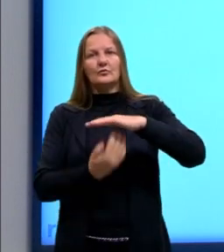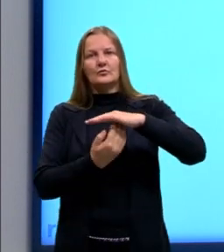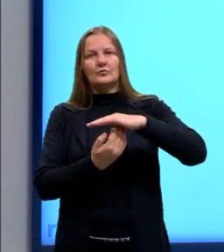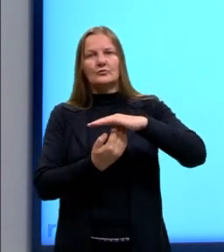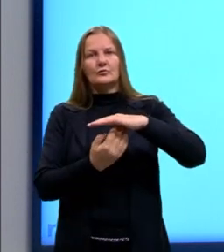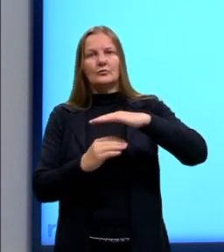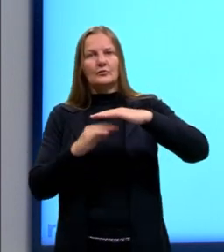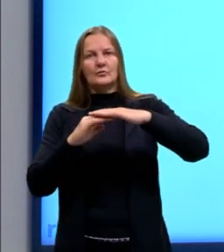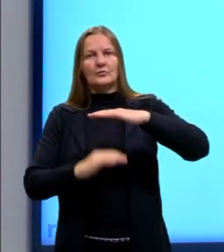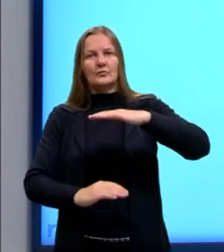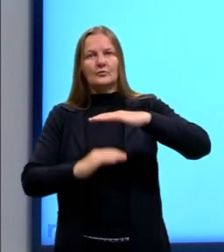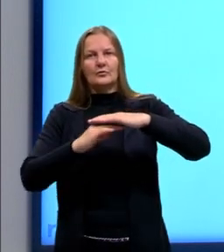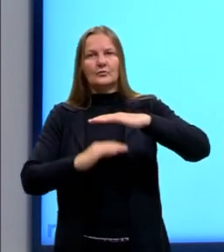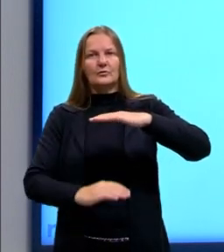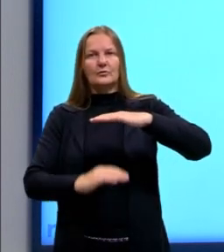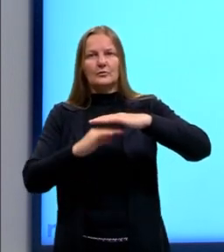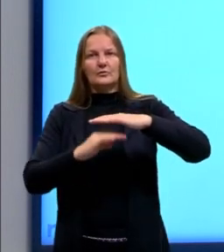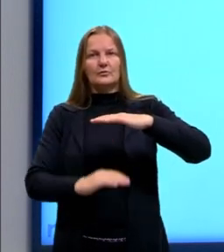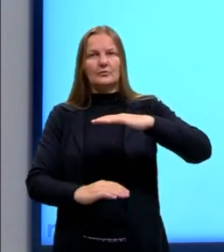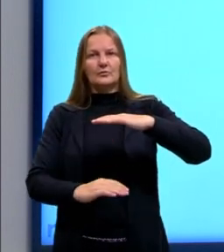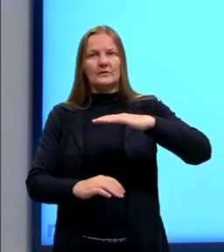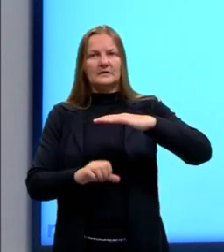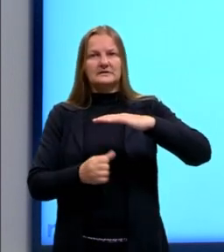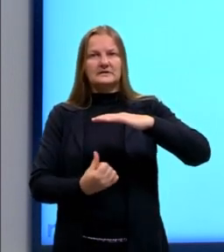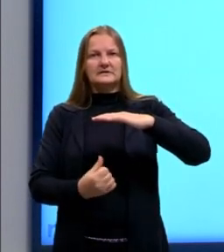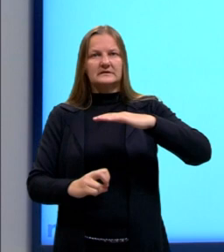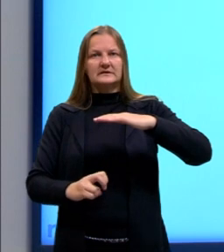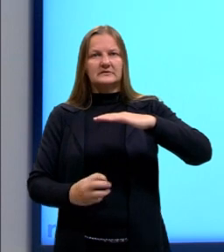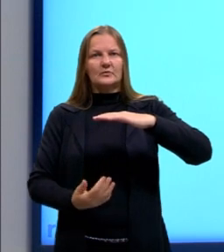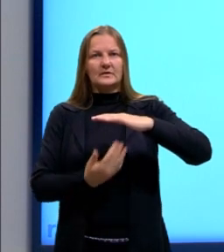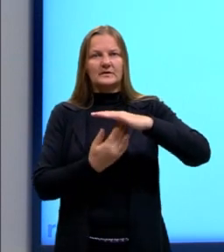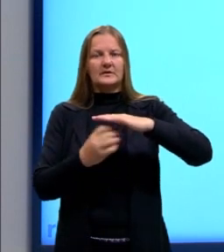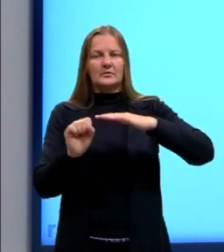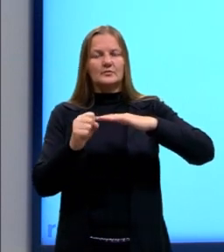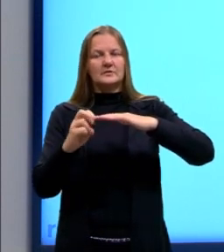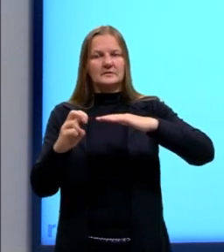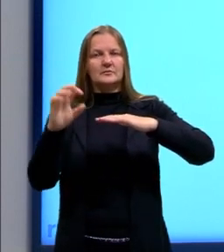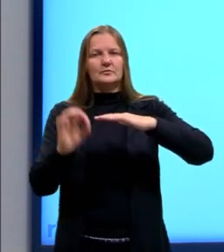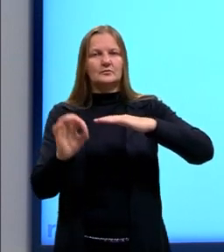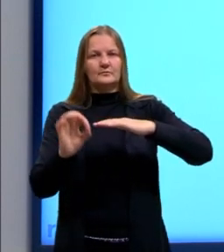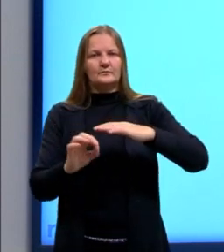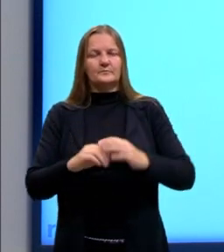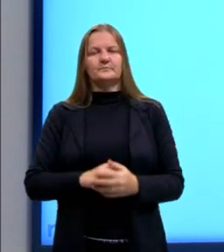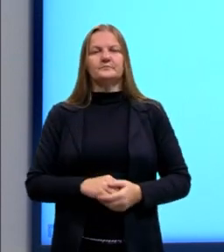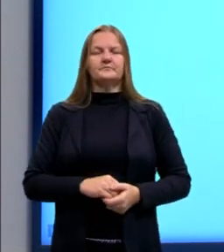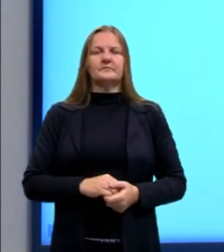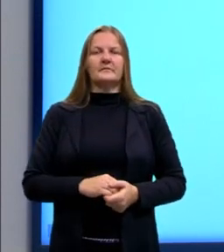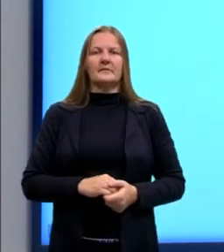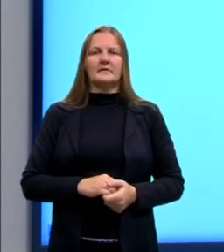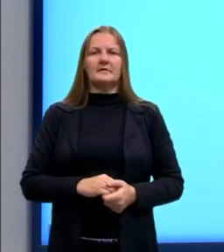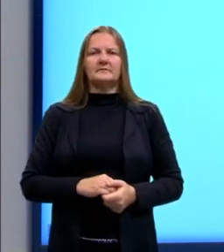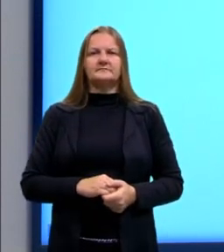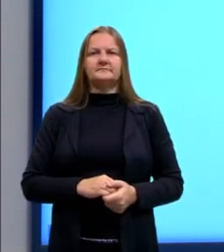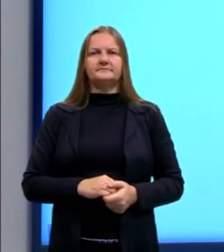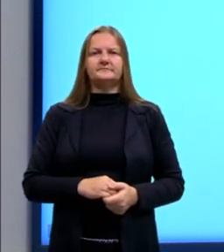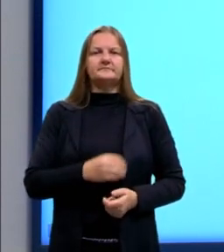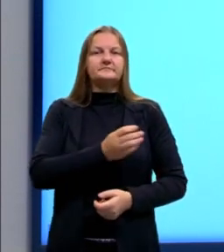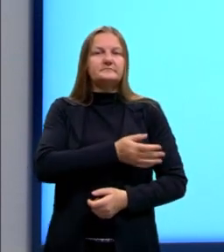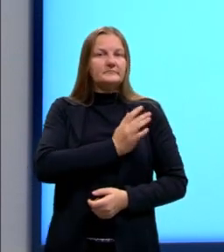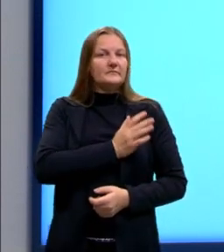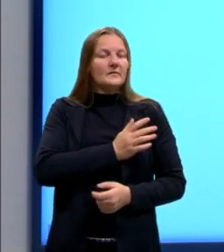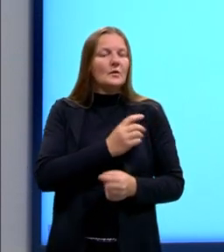desculpa, superior, o valor máximo. Aqui como nós temos 65% da frequência,